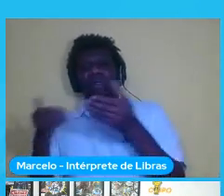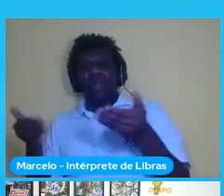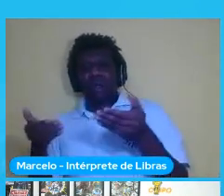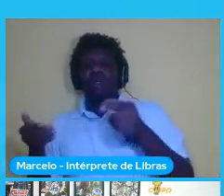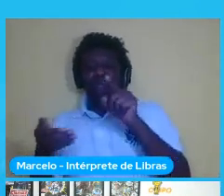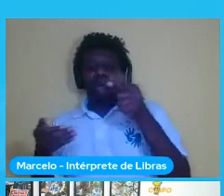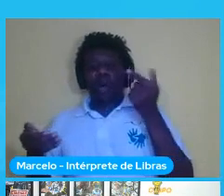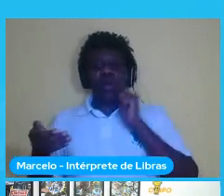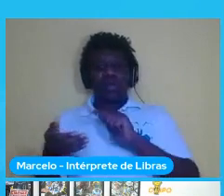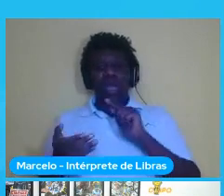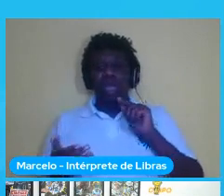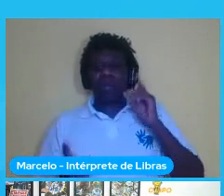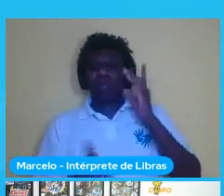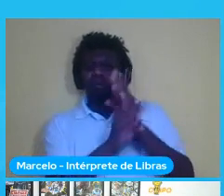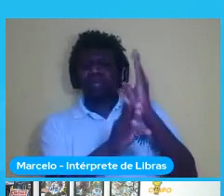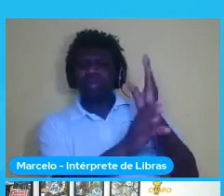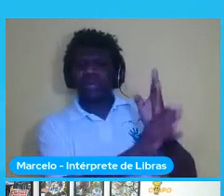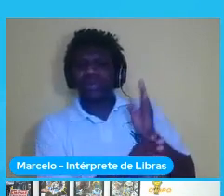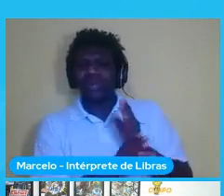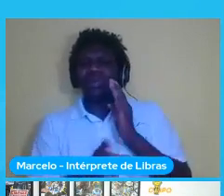e muitas vezes isso